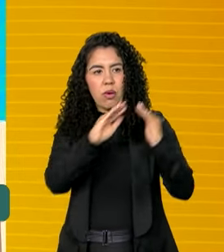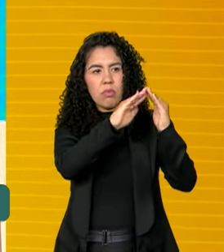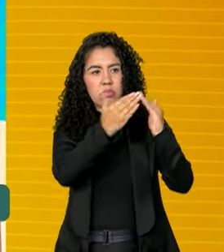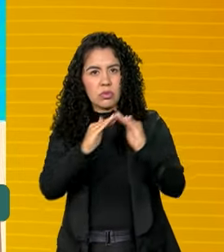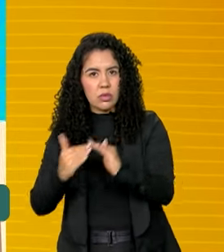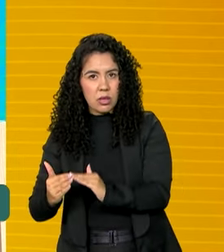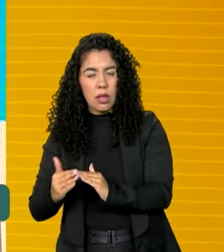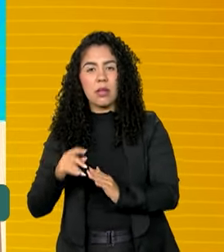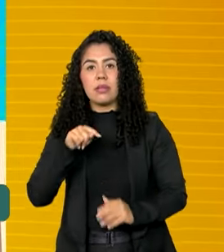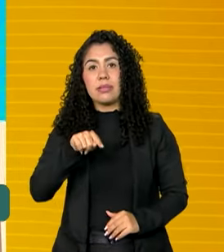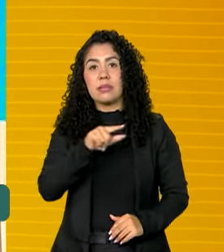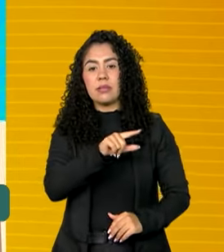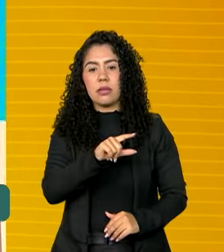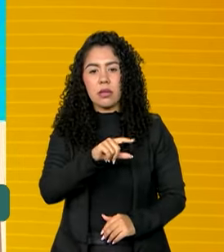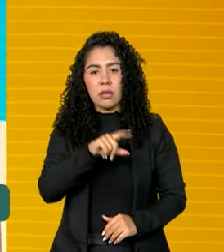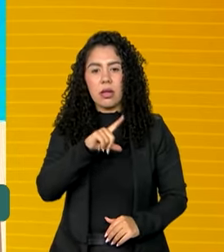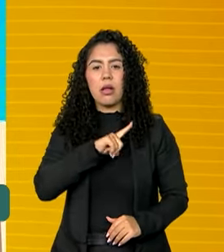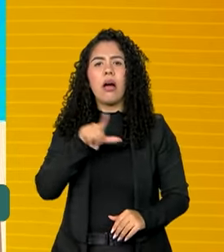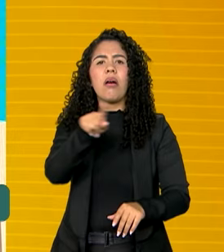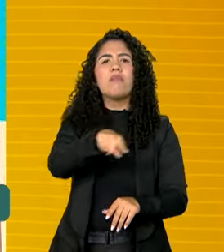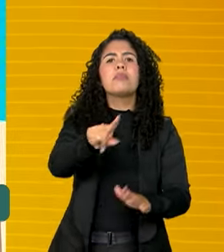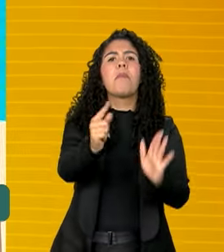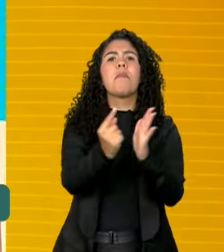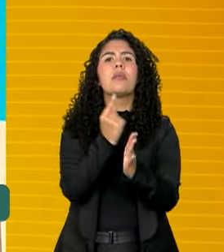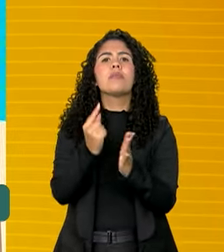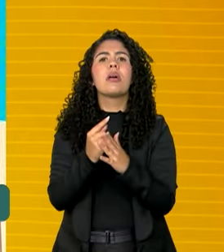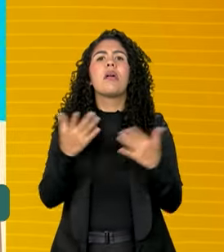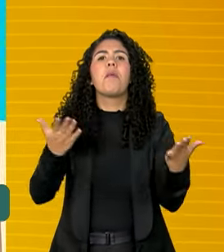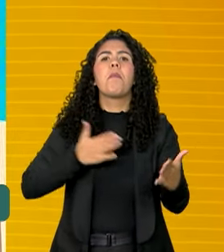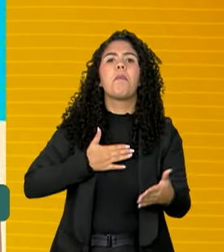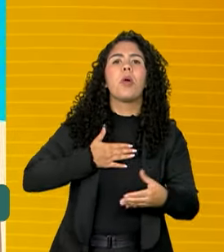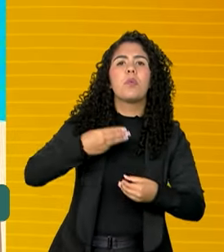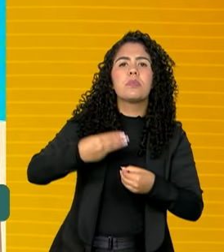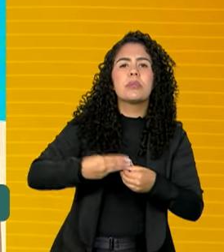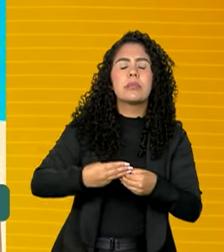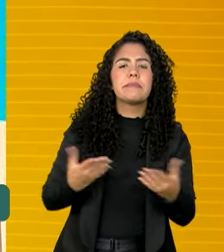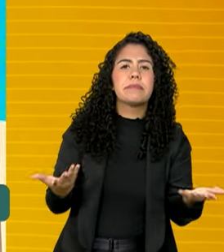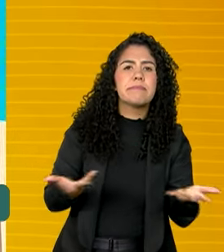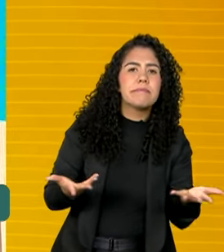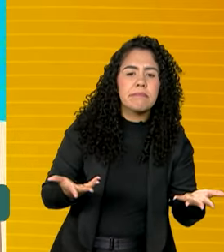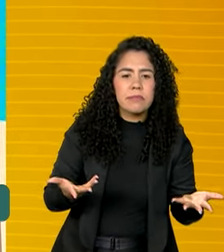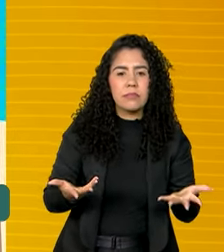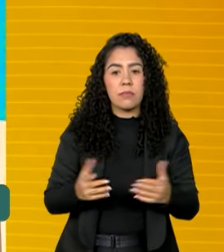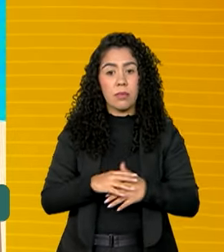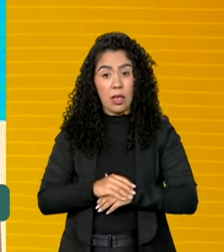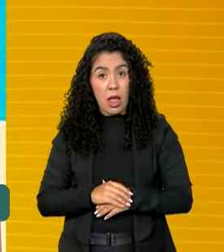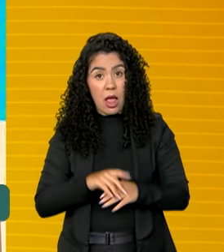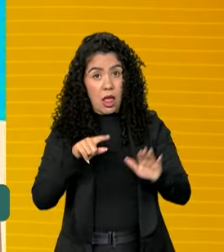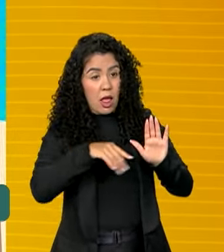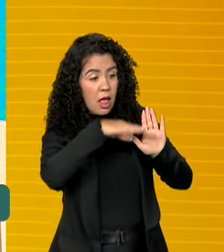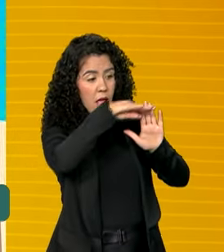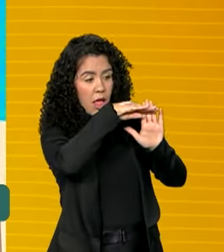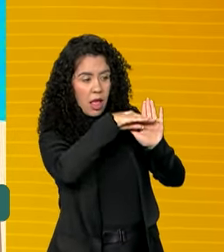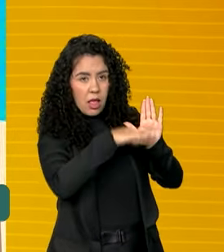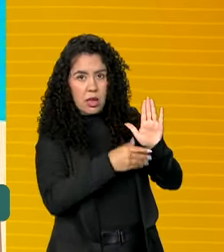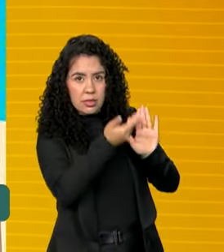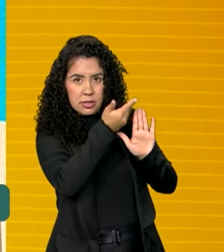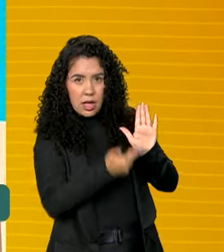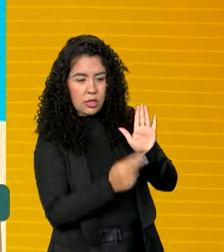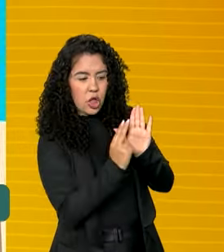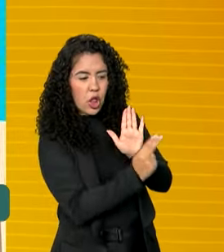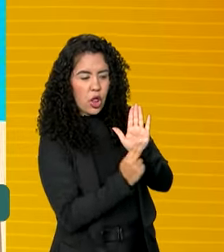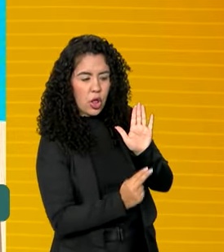Muitos de vocês devem estar perguntando, e o meu município? Esses aqui, pessoal, são aquelas unidades